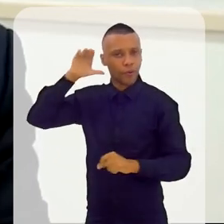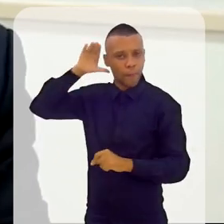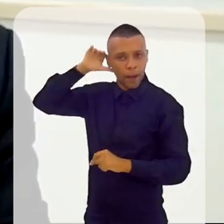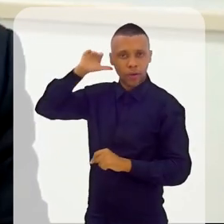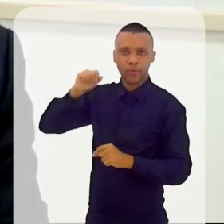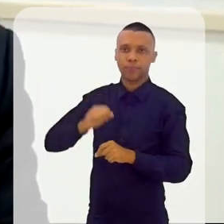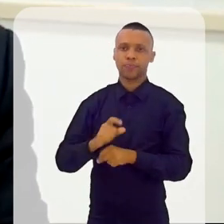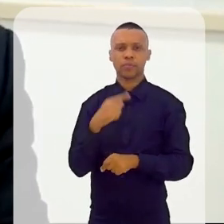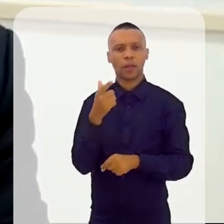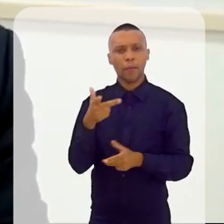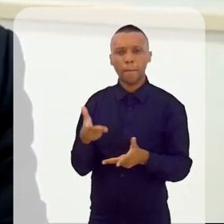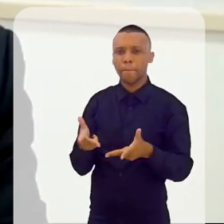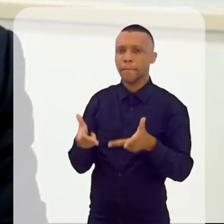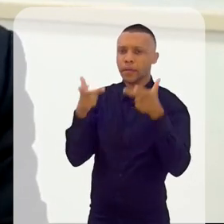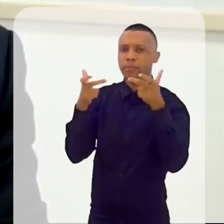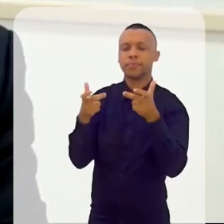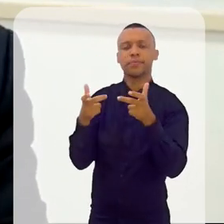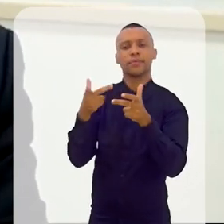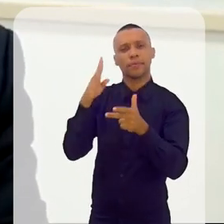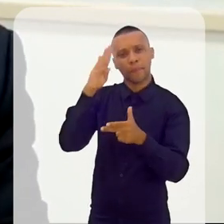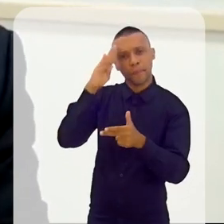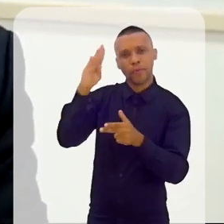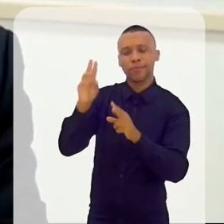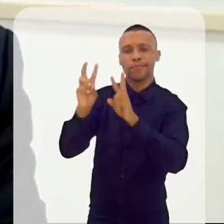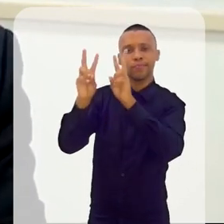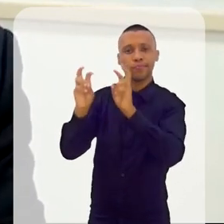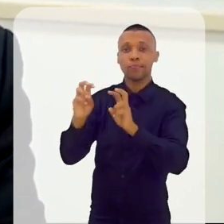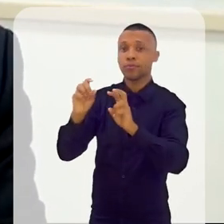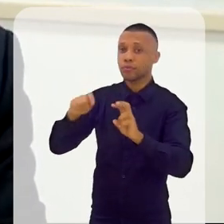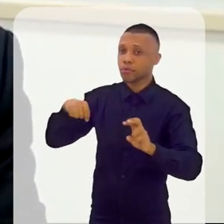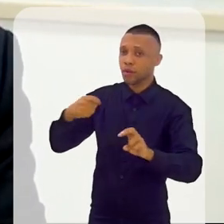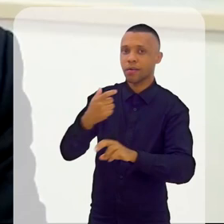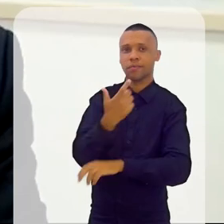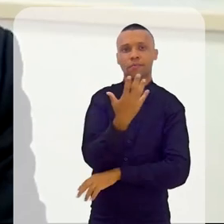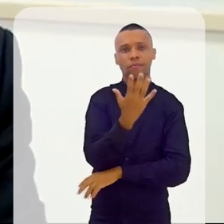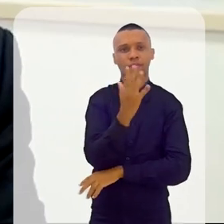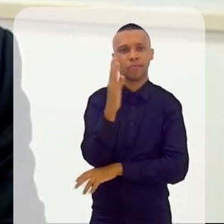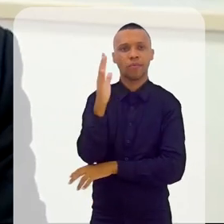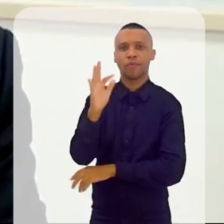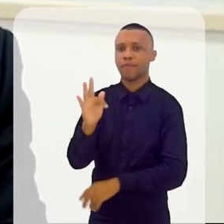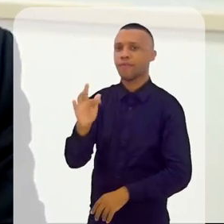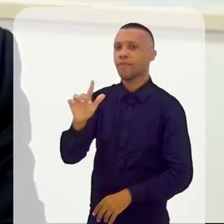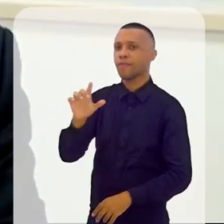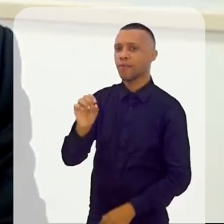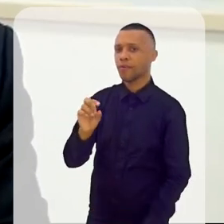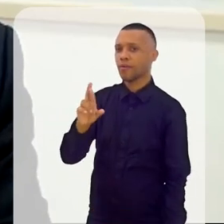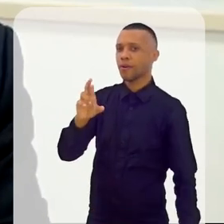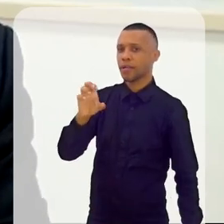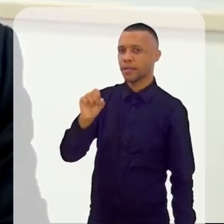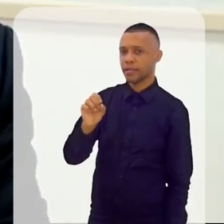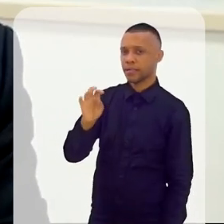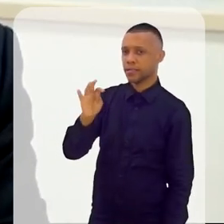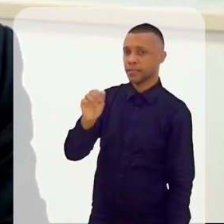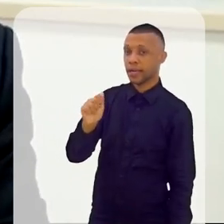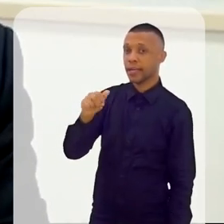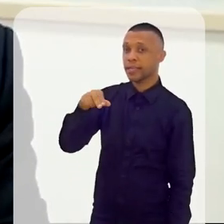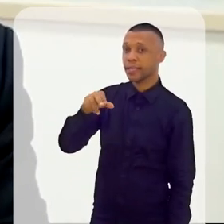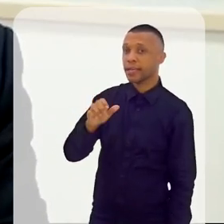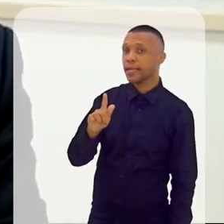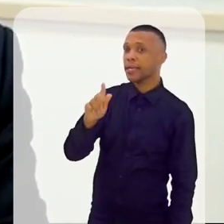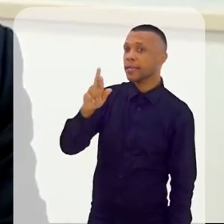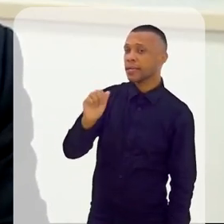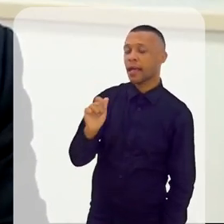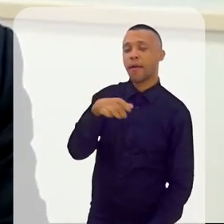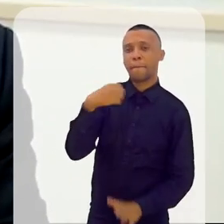eles deram prioridade para esse assunto, Já que a Floresta Negra é um grande patrimônio na Alemanha, E, sem dúvida